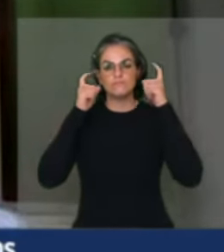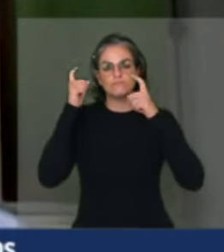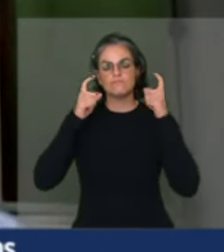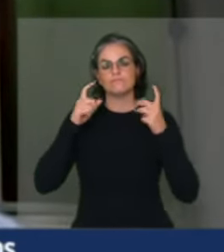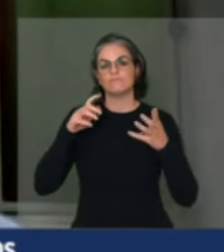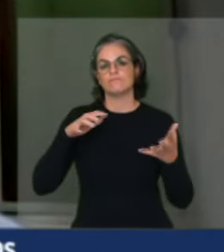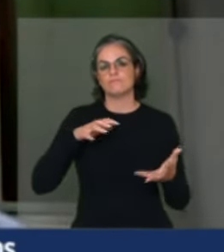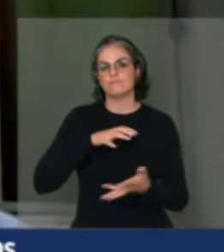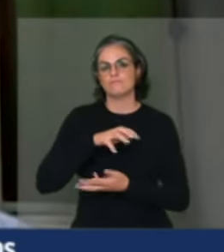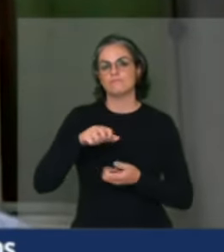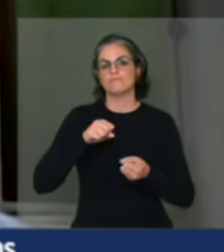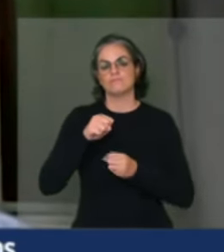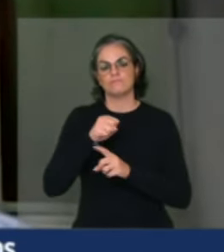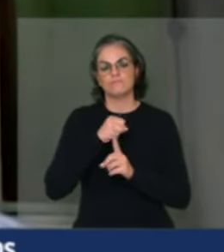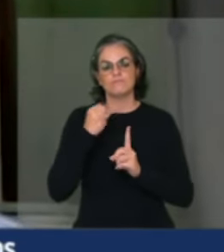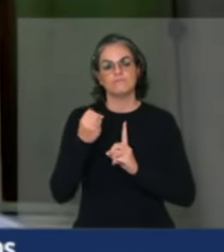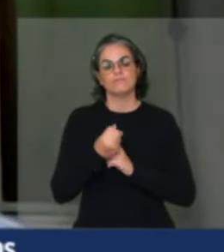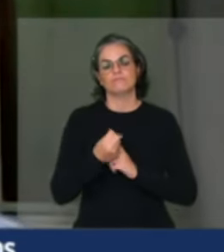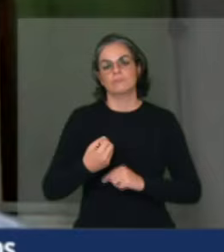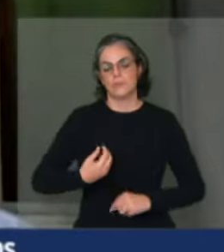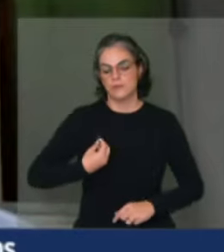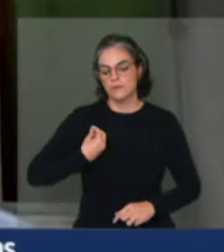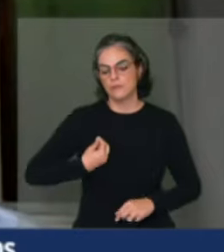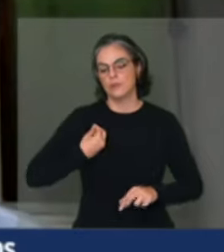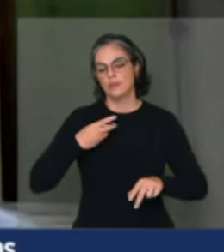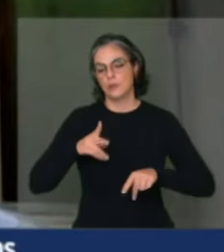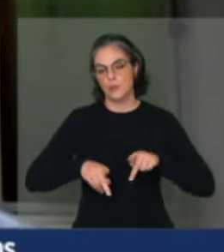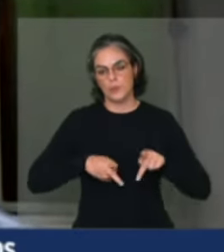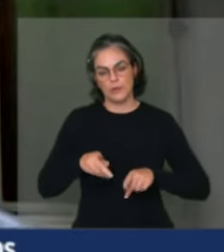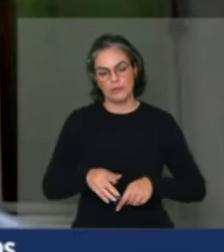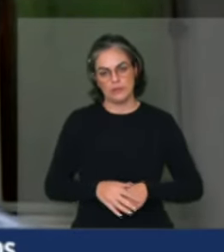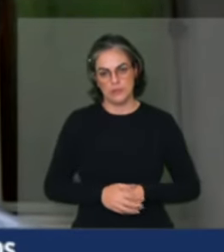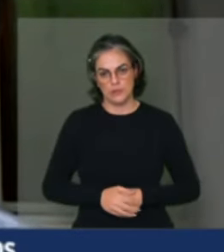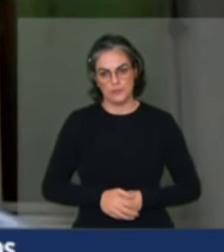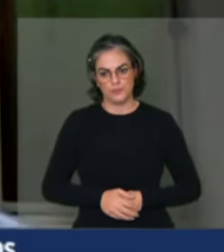em detrimento da vida das populações, isso é algo